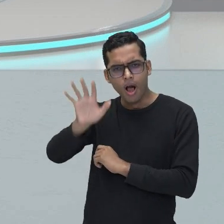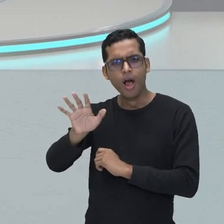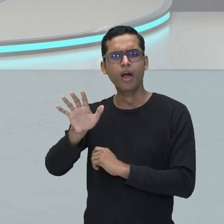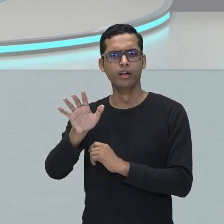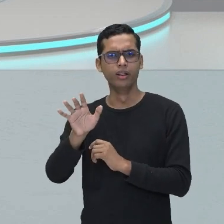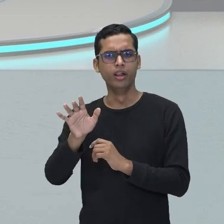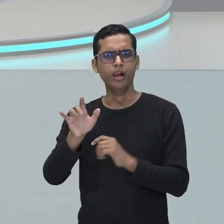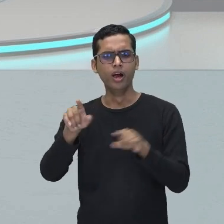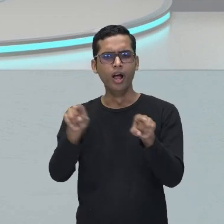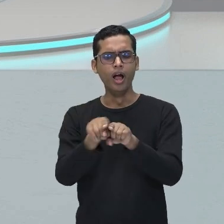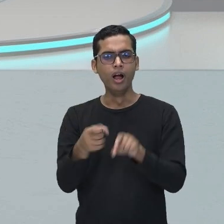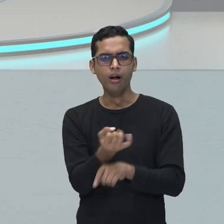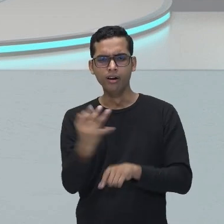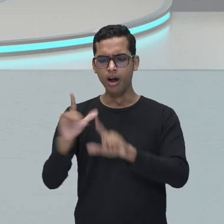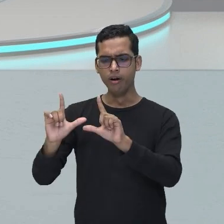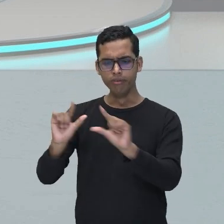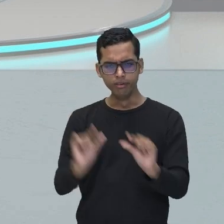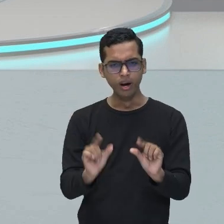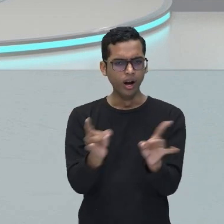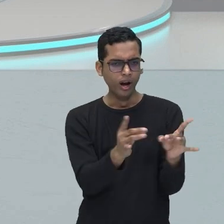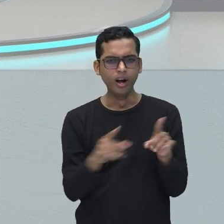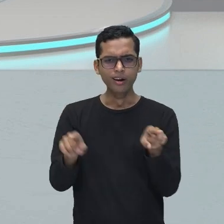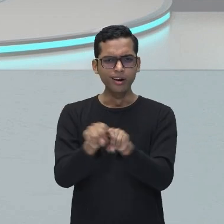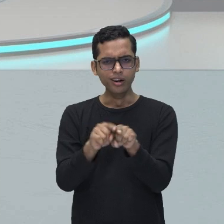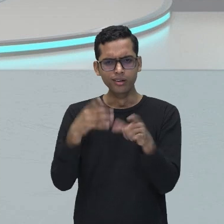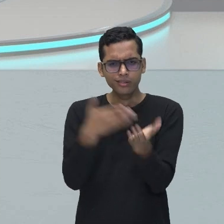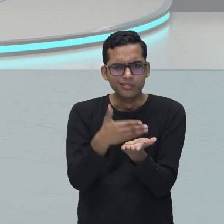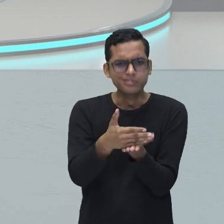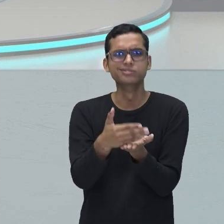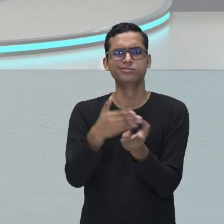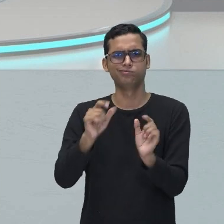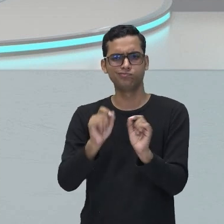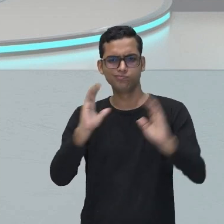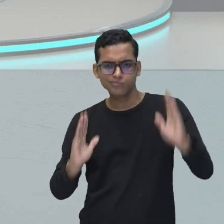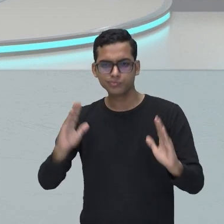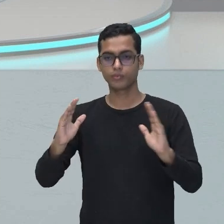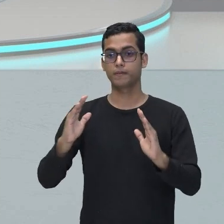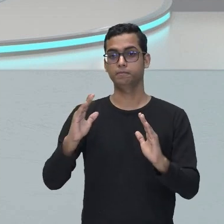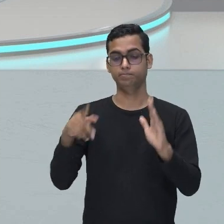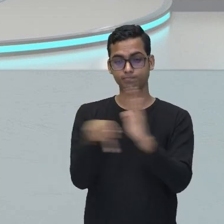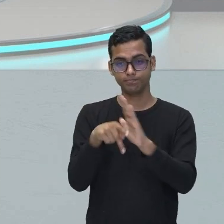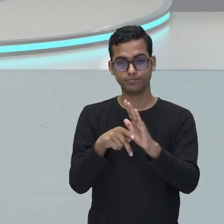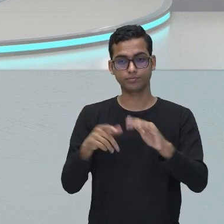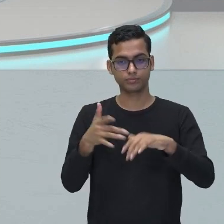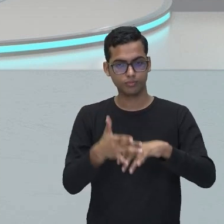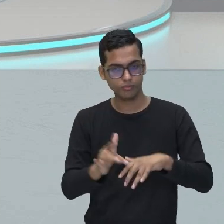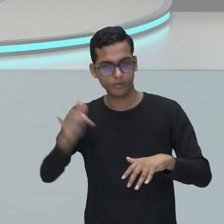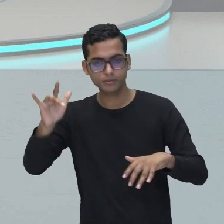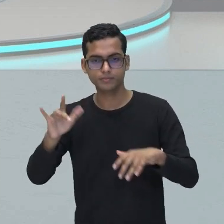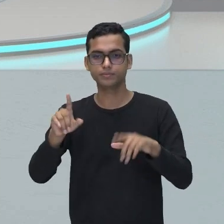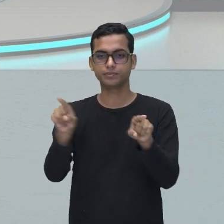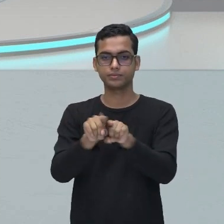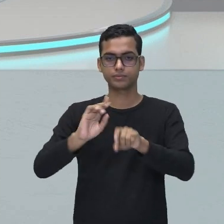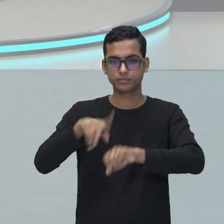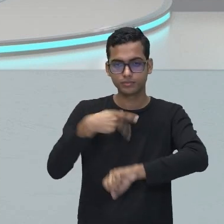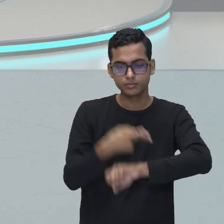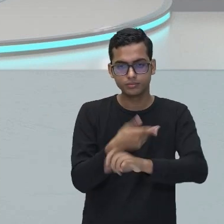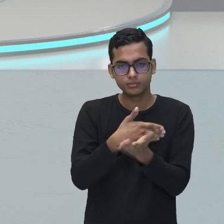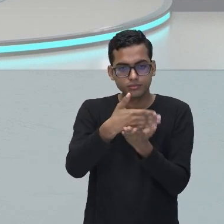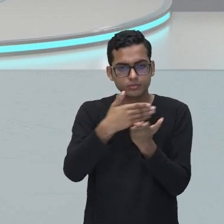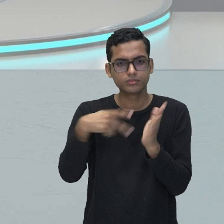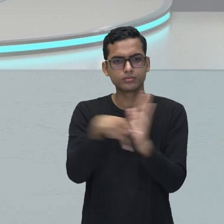ciclo do ouro. Então, foi nesse período. A princípio, quando começou a entrar as bandeiras e as